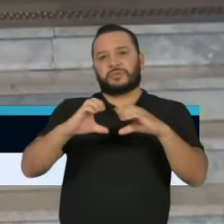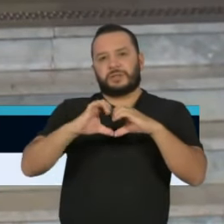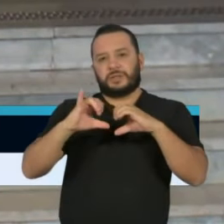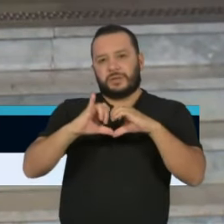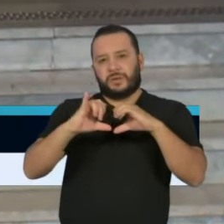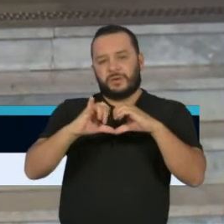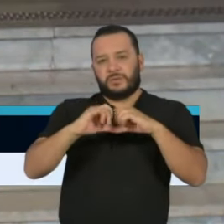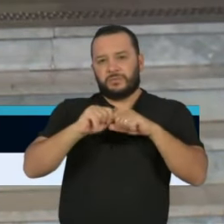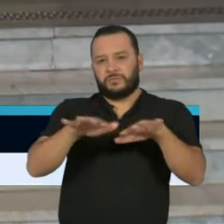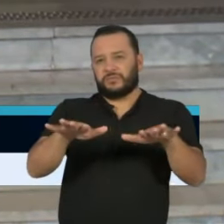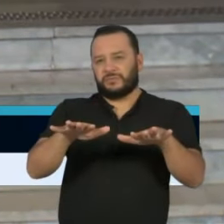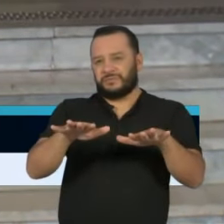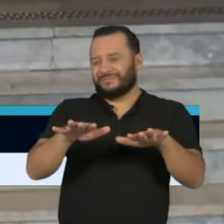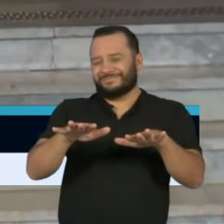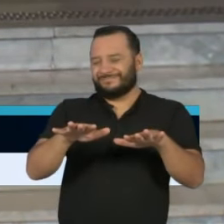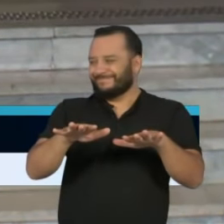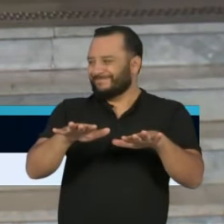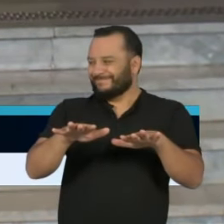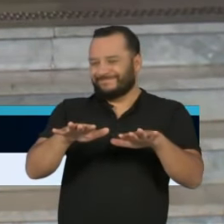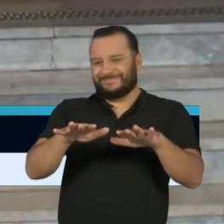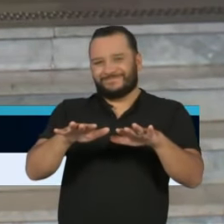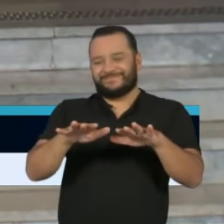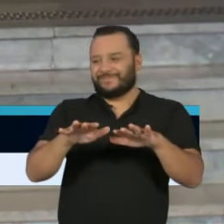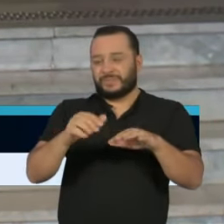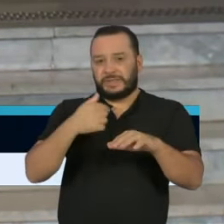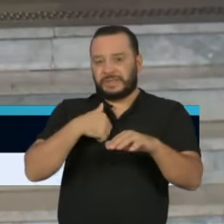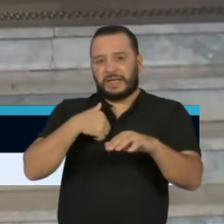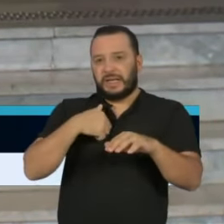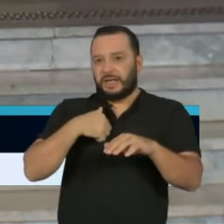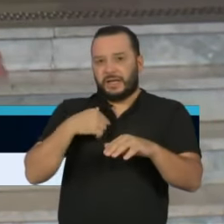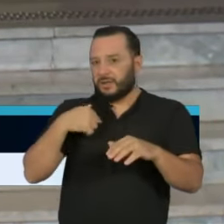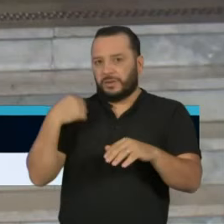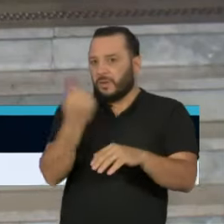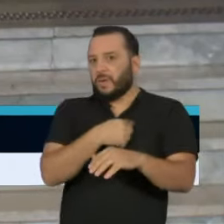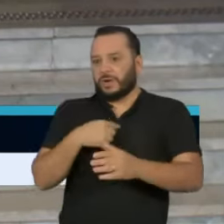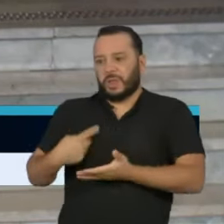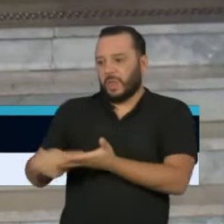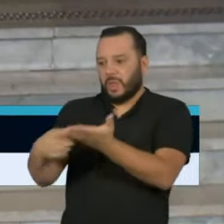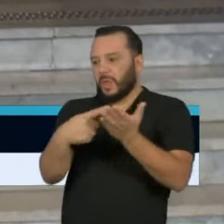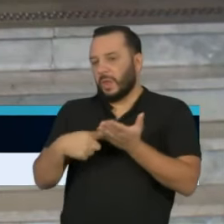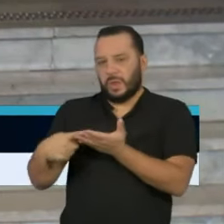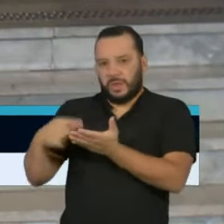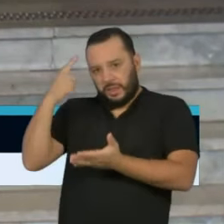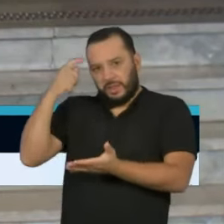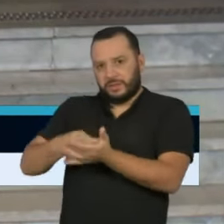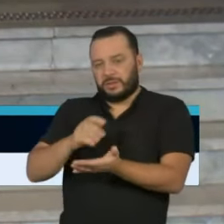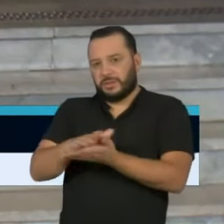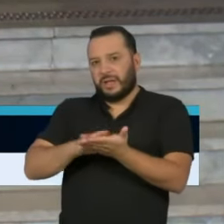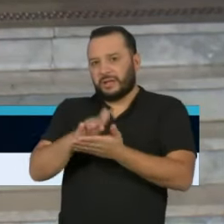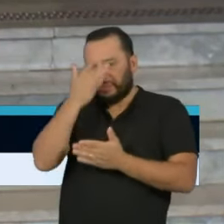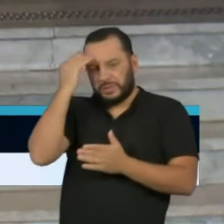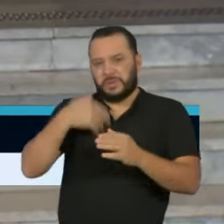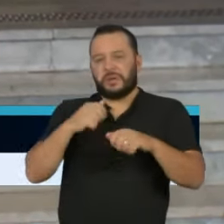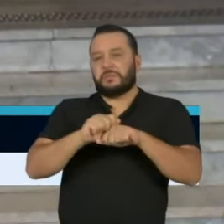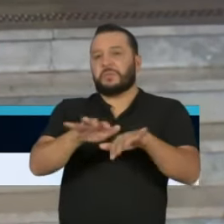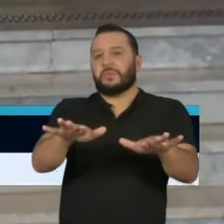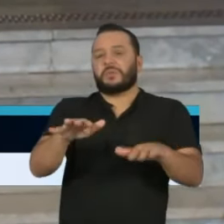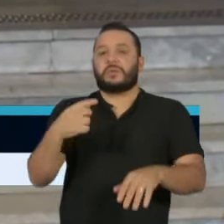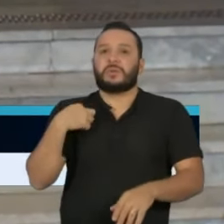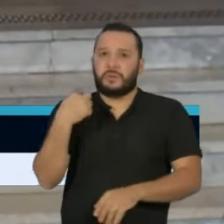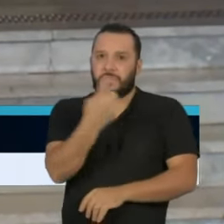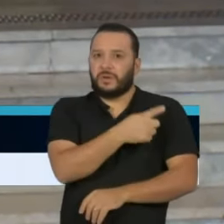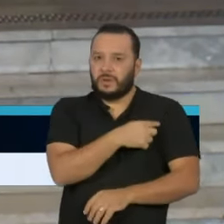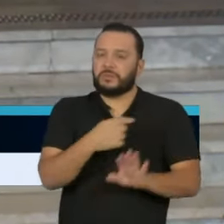não foi incorreta, mas sem que houvesse esta decisão de ser divulgada, nós criamos